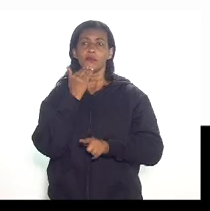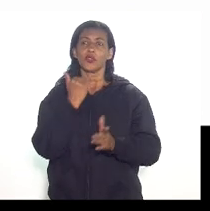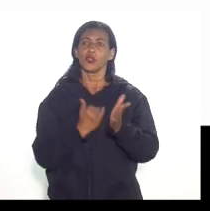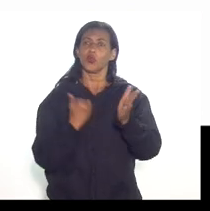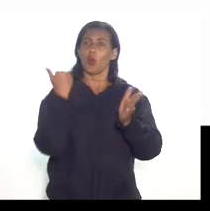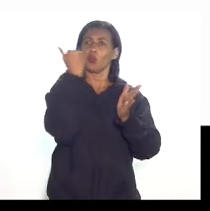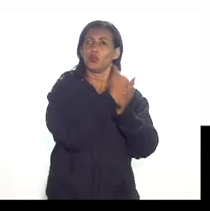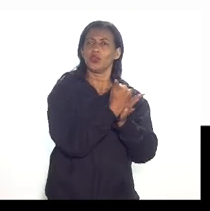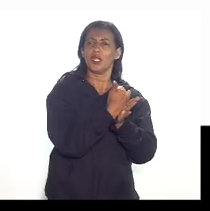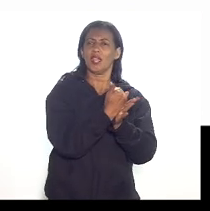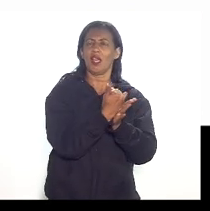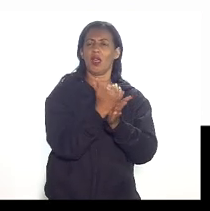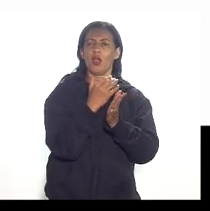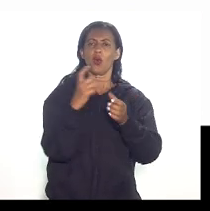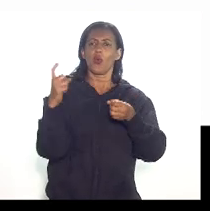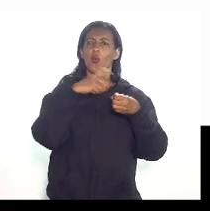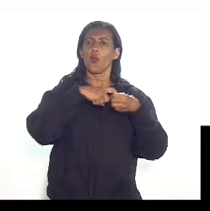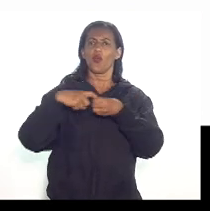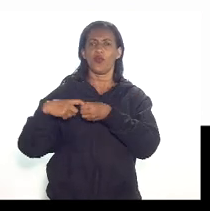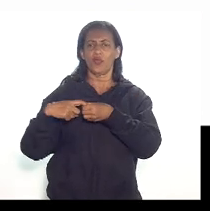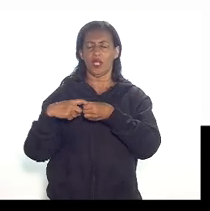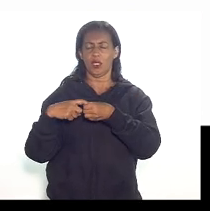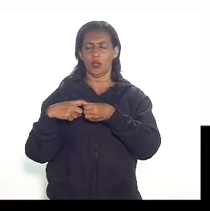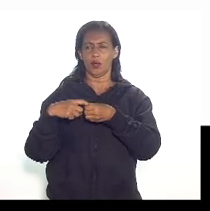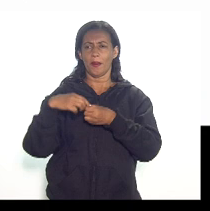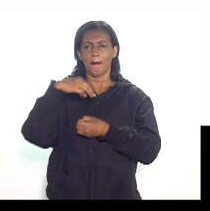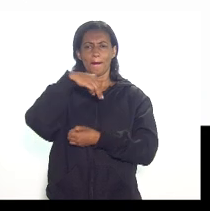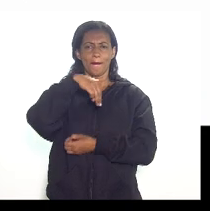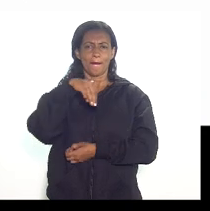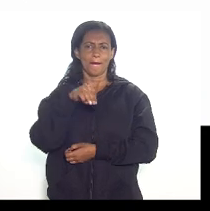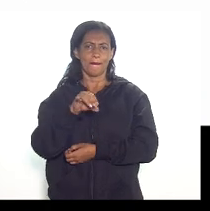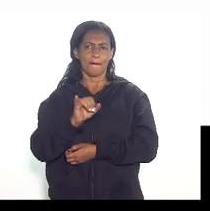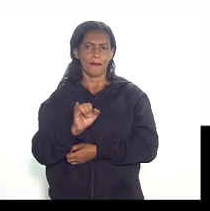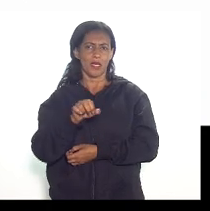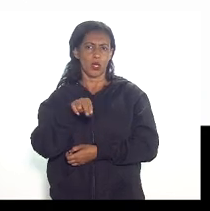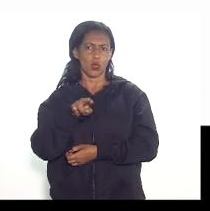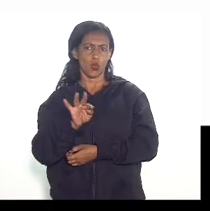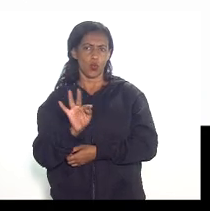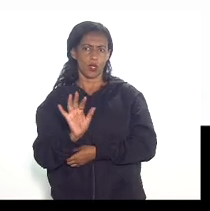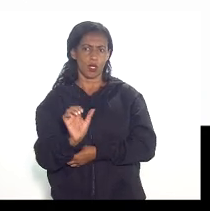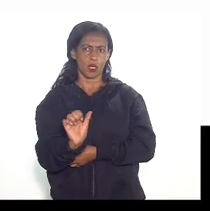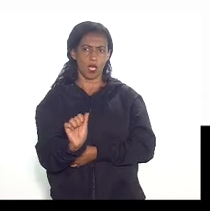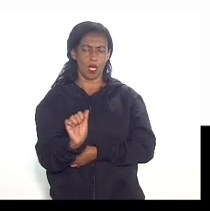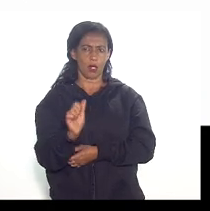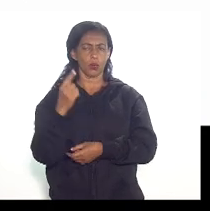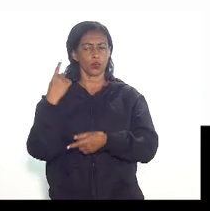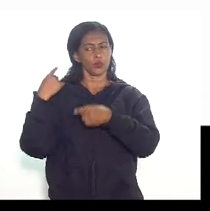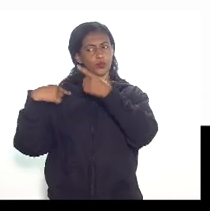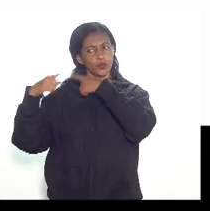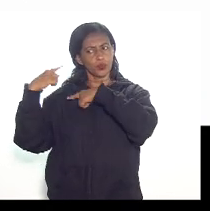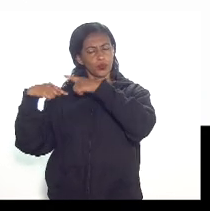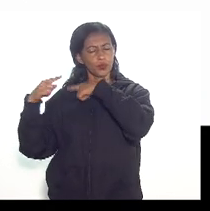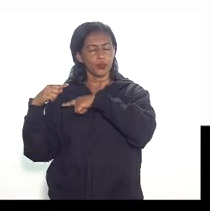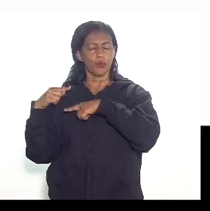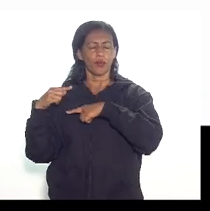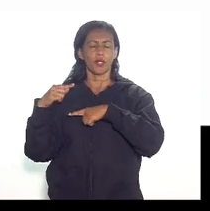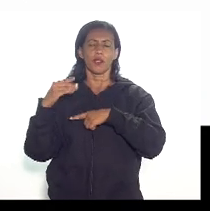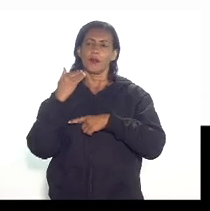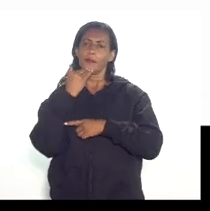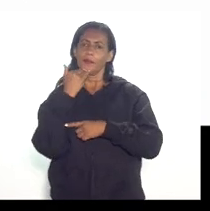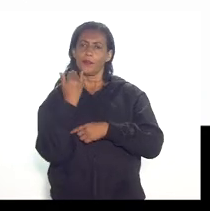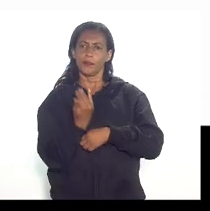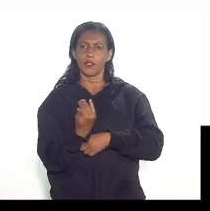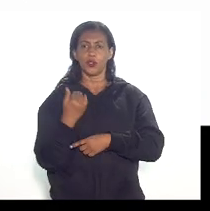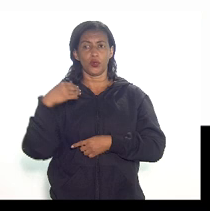minuto de convênio a minuto de convênio presidente foi encaminhada pelo antigo procurador geral do estado que por sua vez foi encaminhado